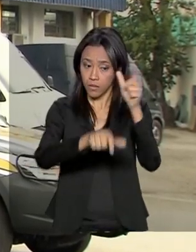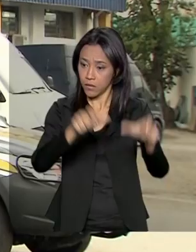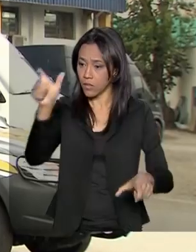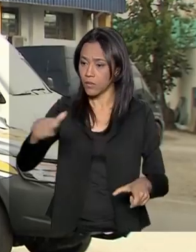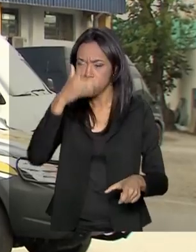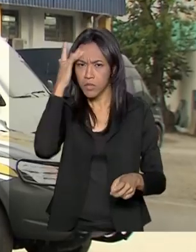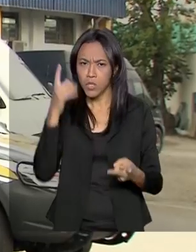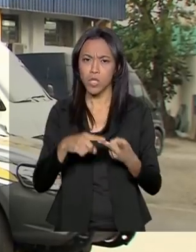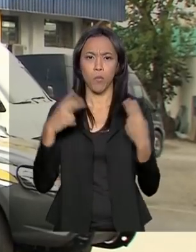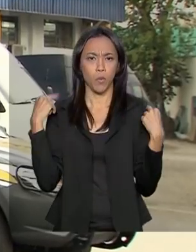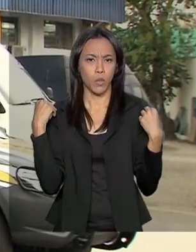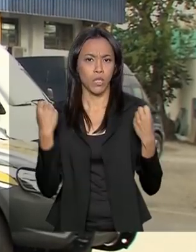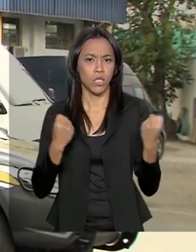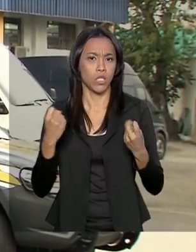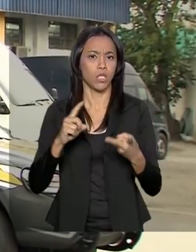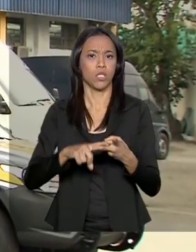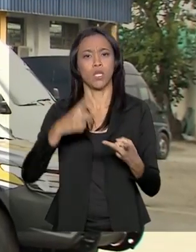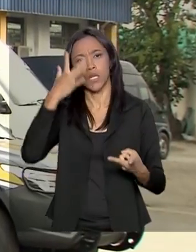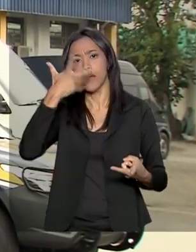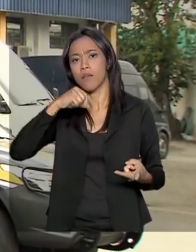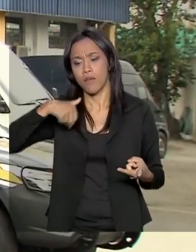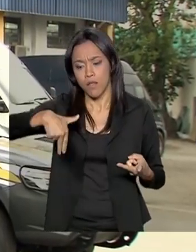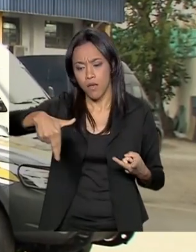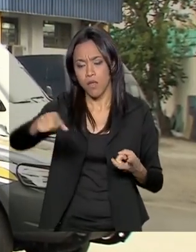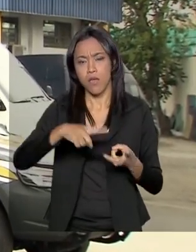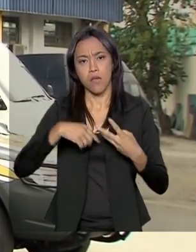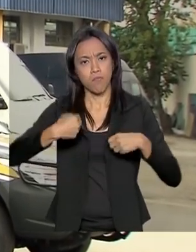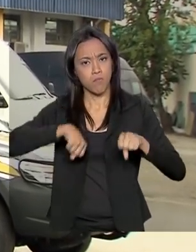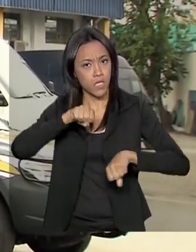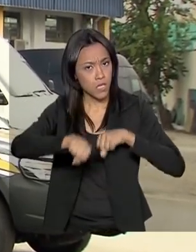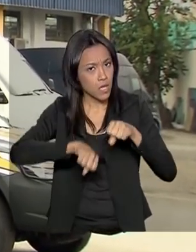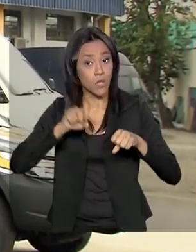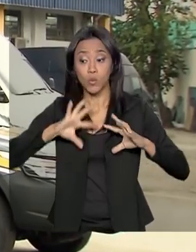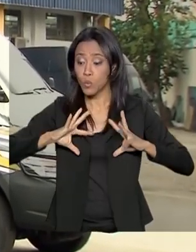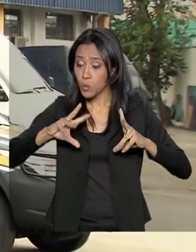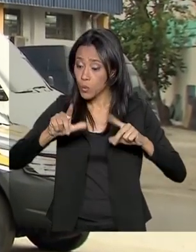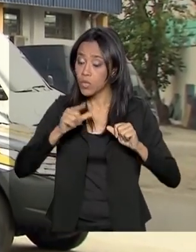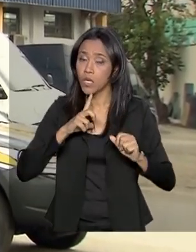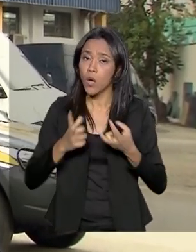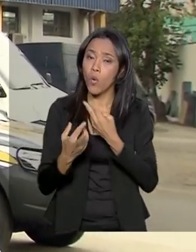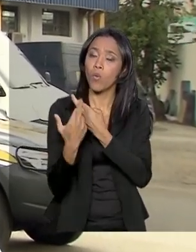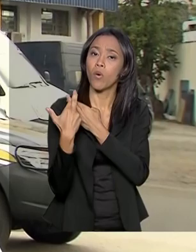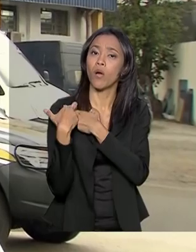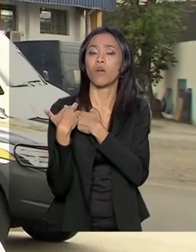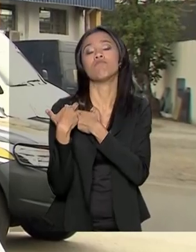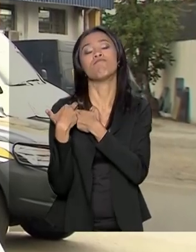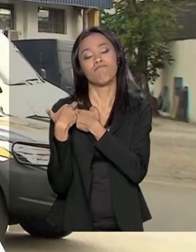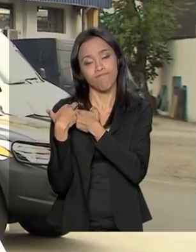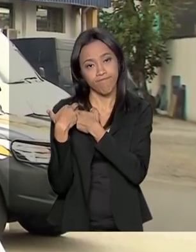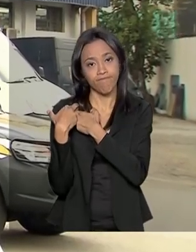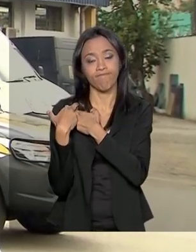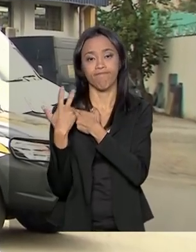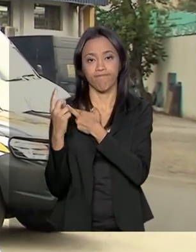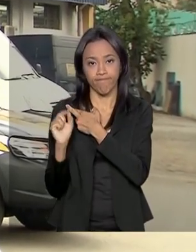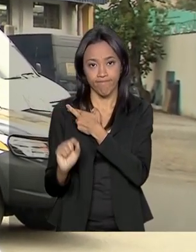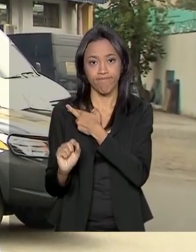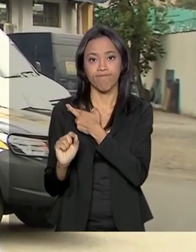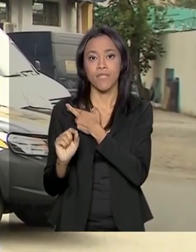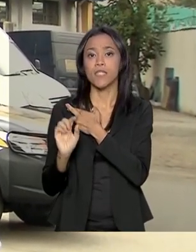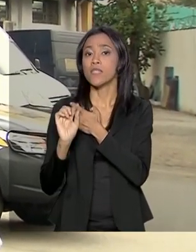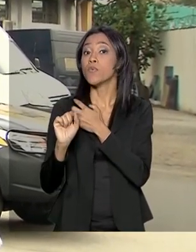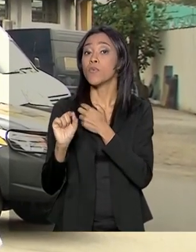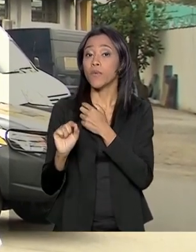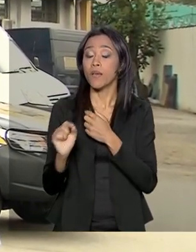o motorista, o passageiro, o pedestre, o ciclista, para que ele assuma realmente a sua responsabilidade e